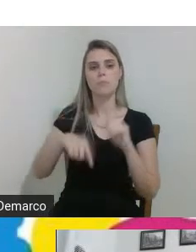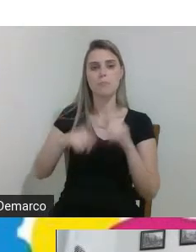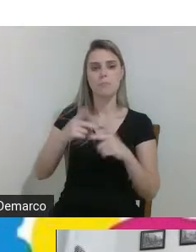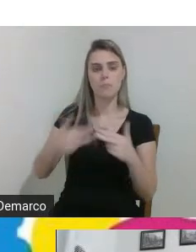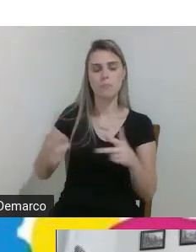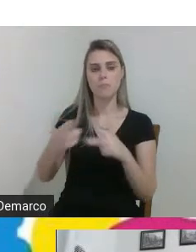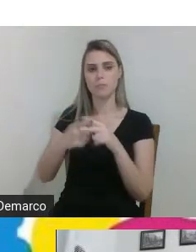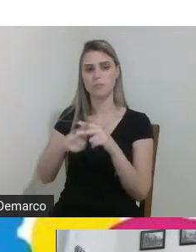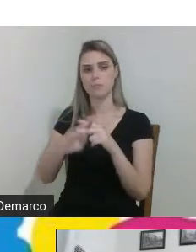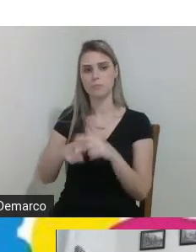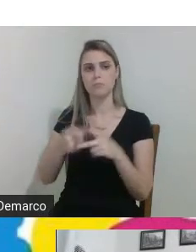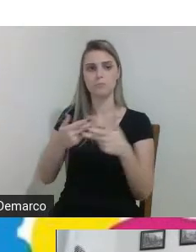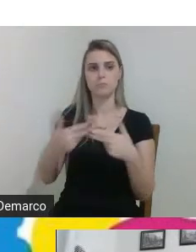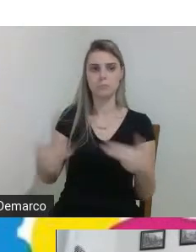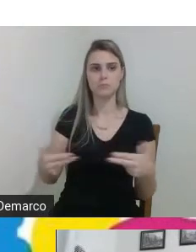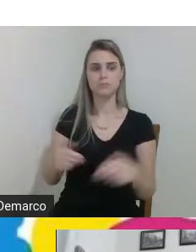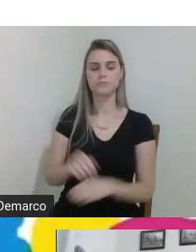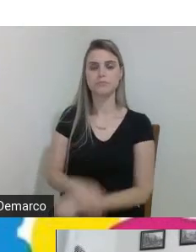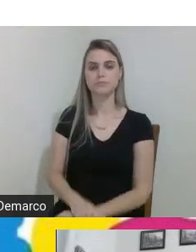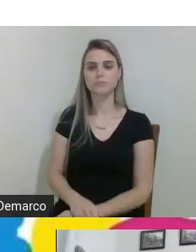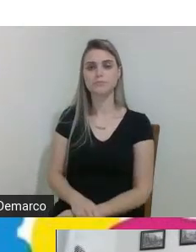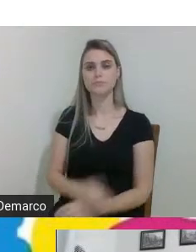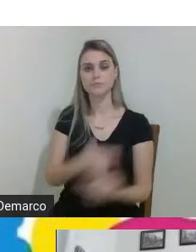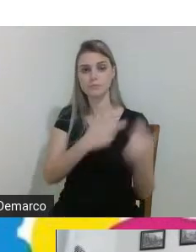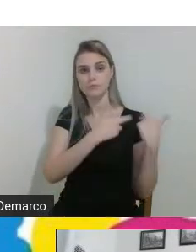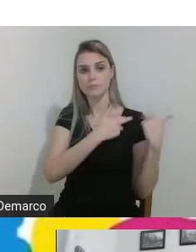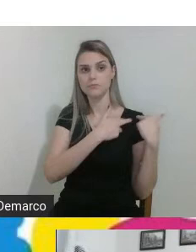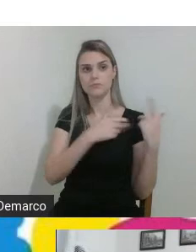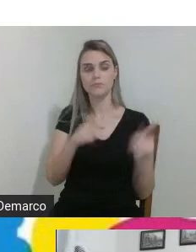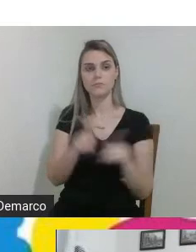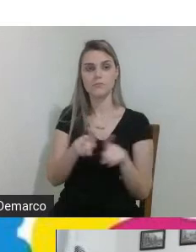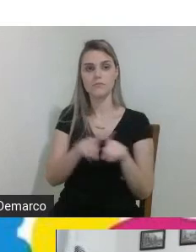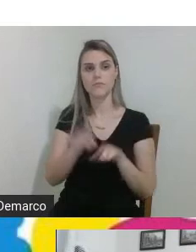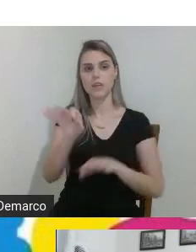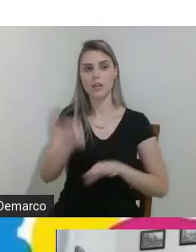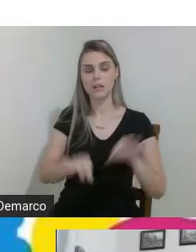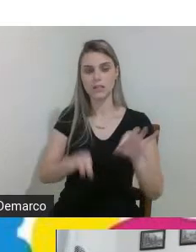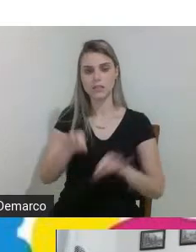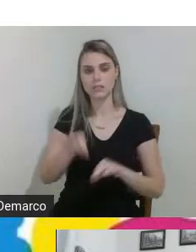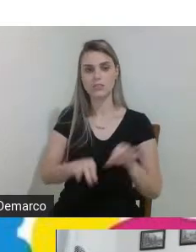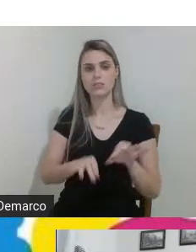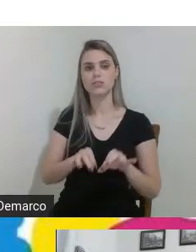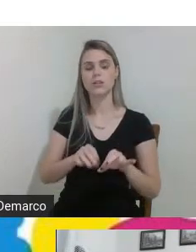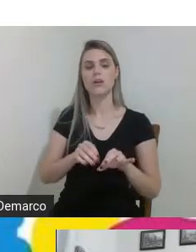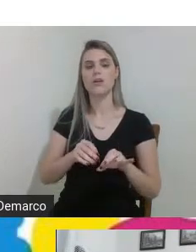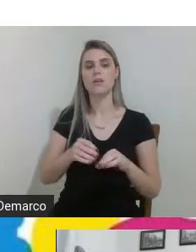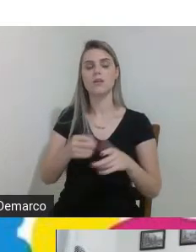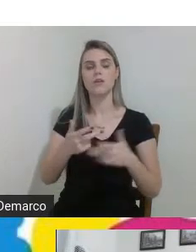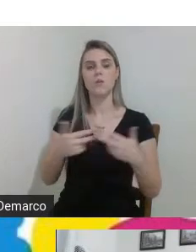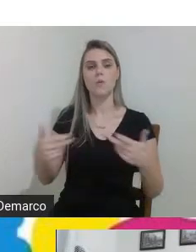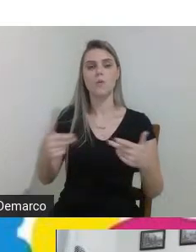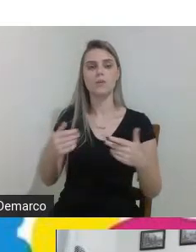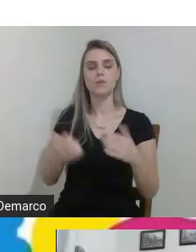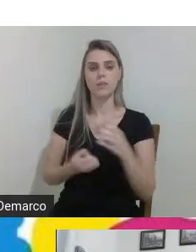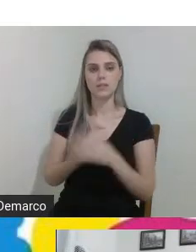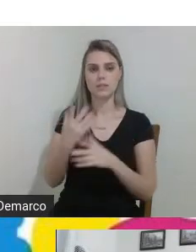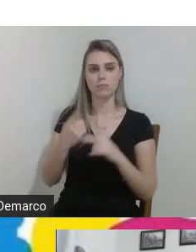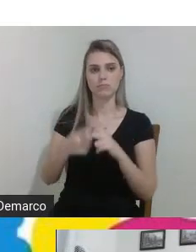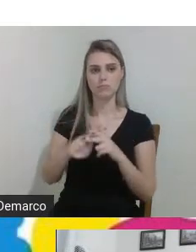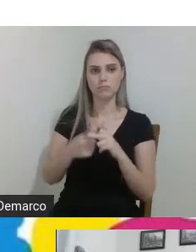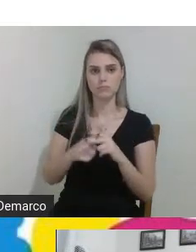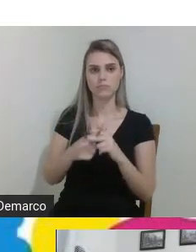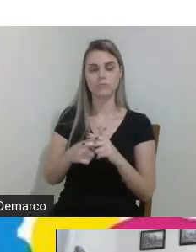mecânicos é responsável também por planejar aplicar e controlar procedimentos de instalação e manutenção mecânica